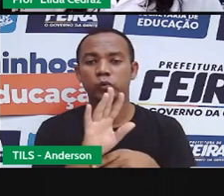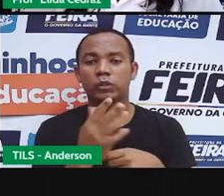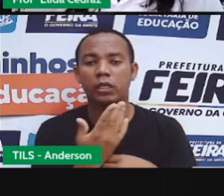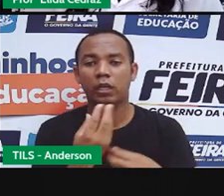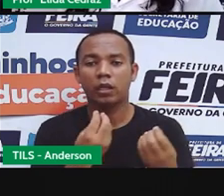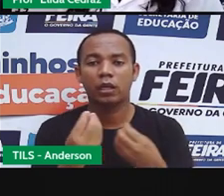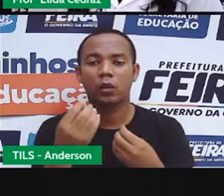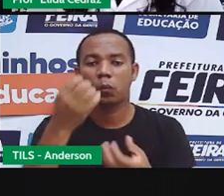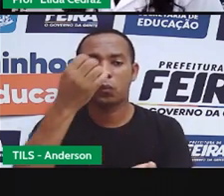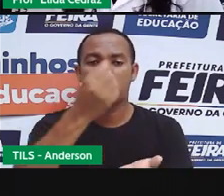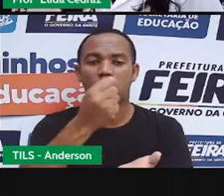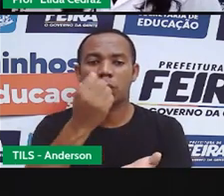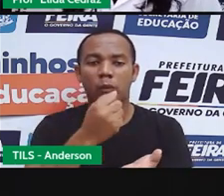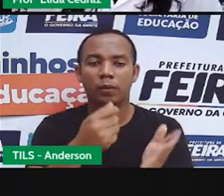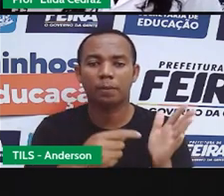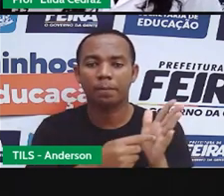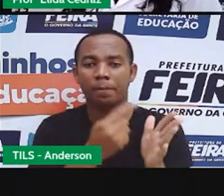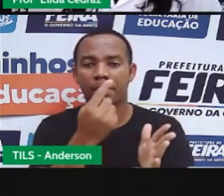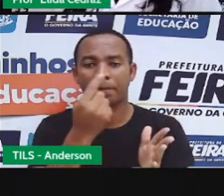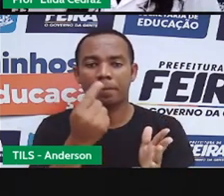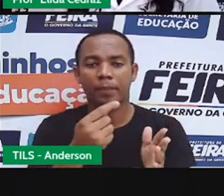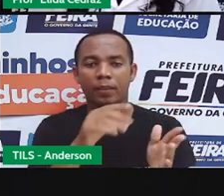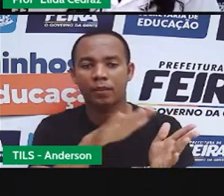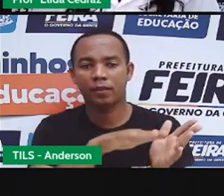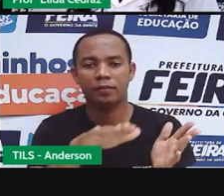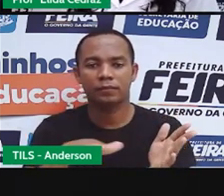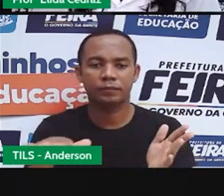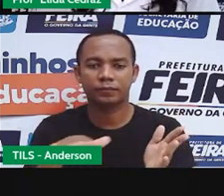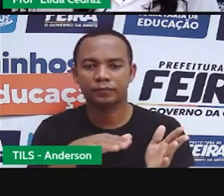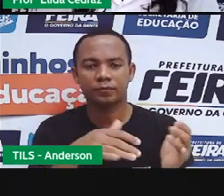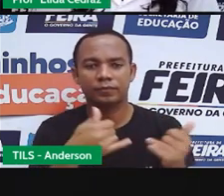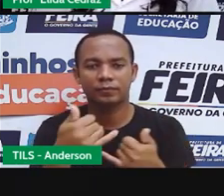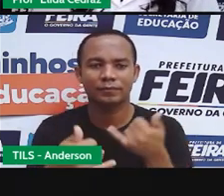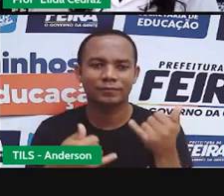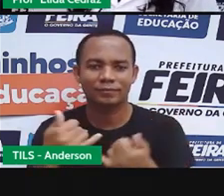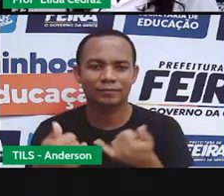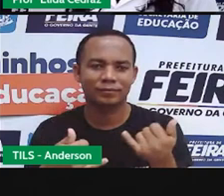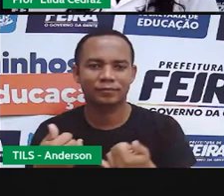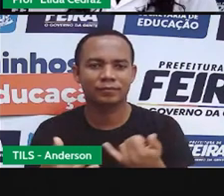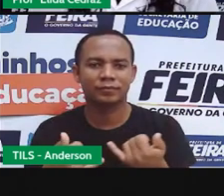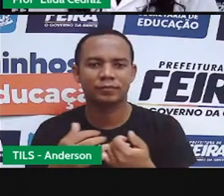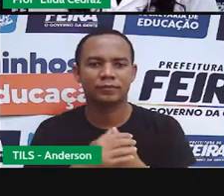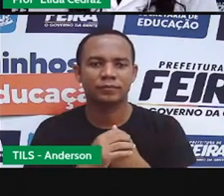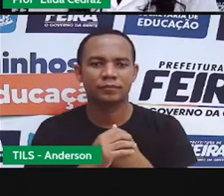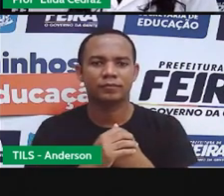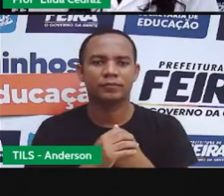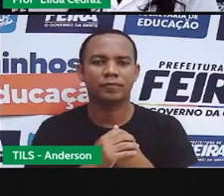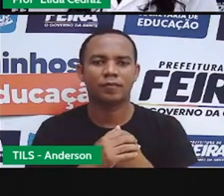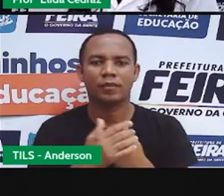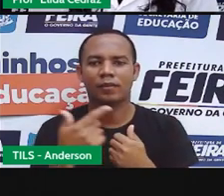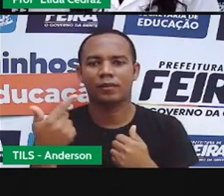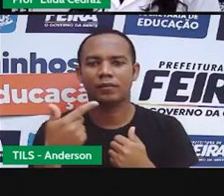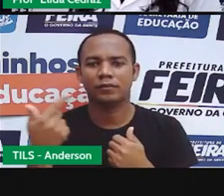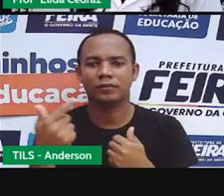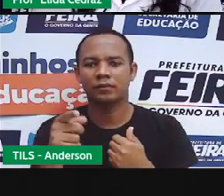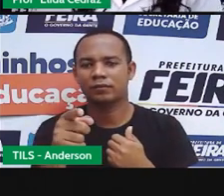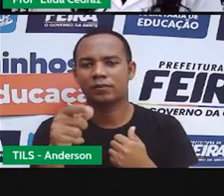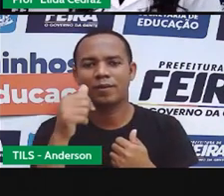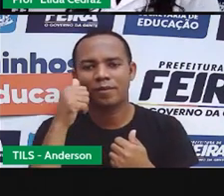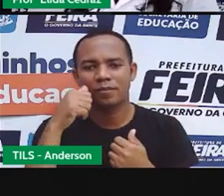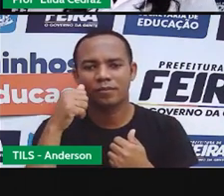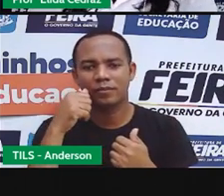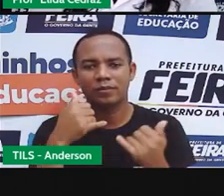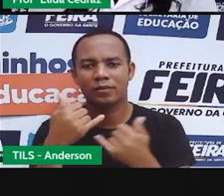radiação solar. Na primeira imagem, as crianças estão na praia brincando. E na segunda, a